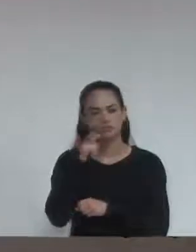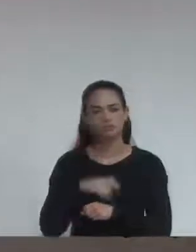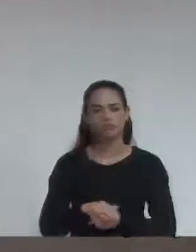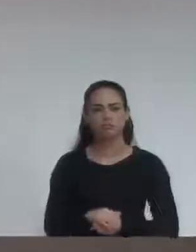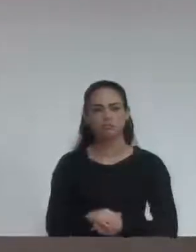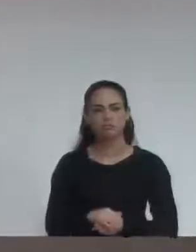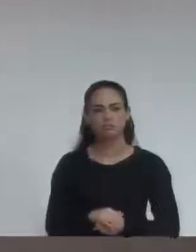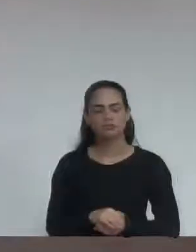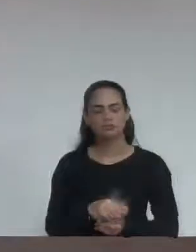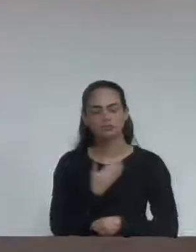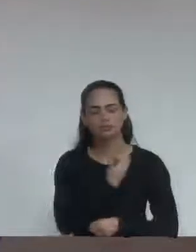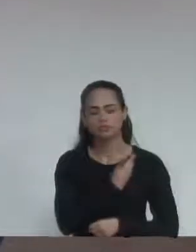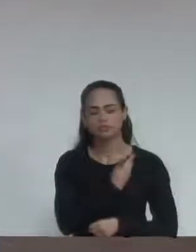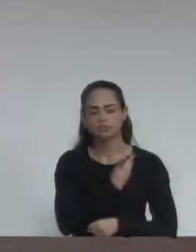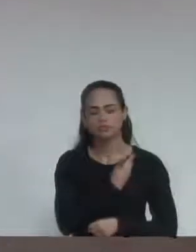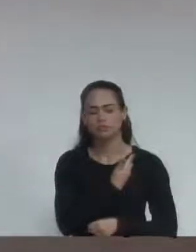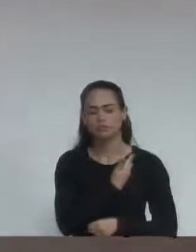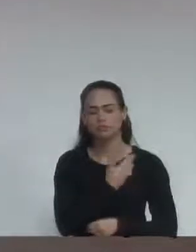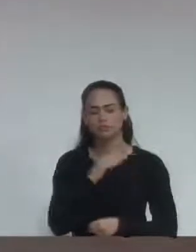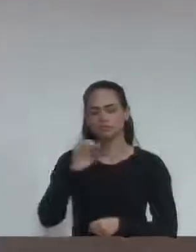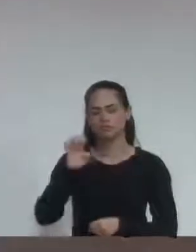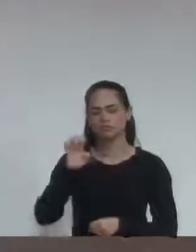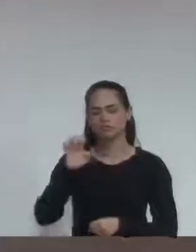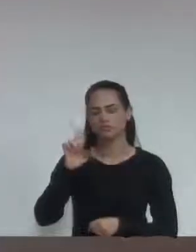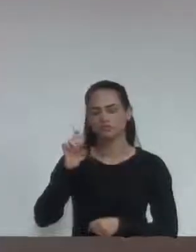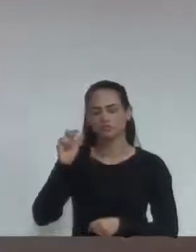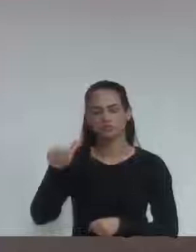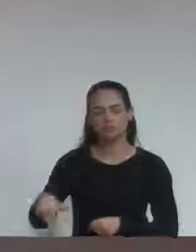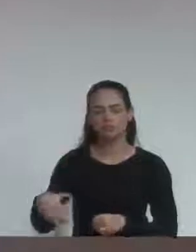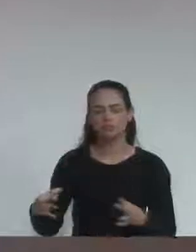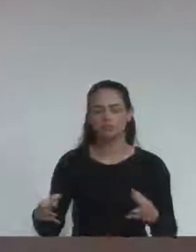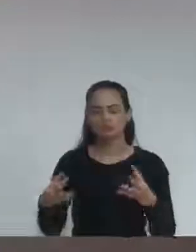Edson Ruiz, meu boa noite a todos.